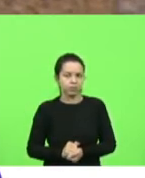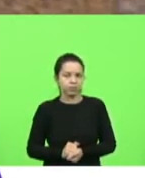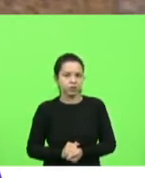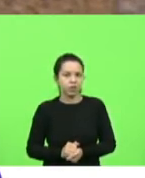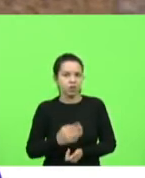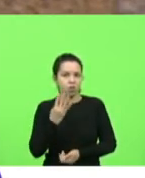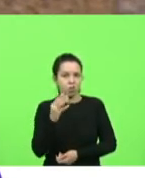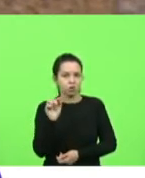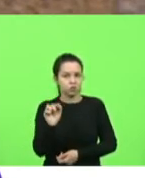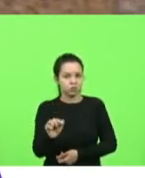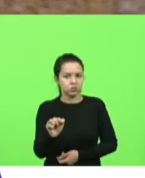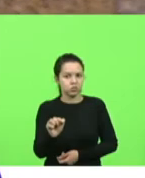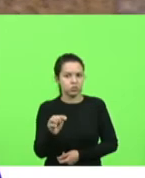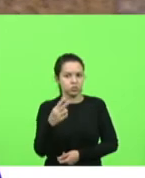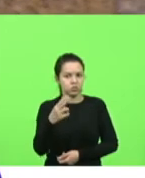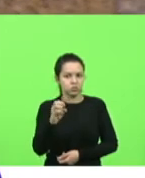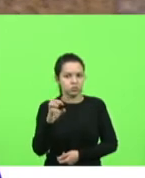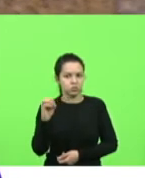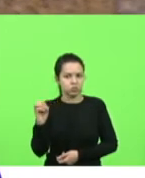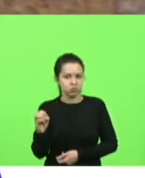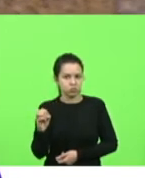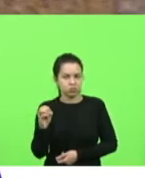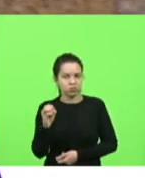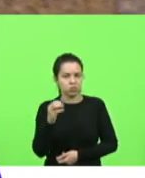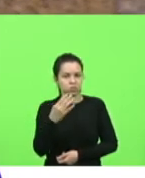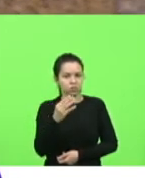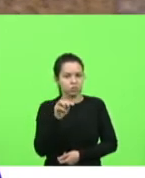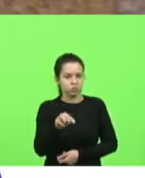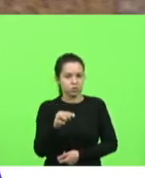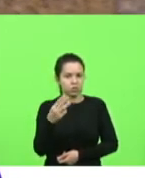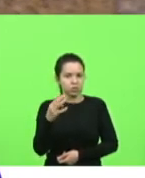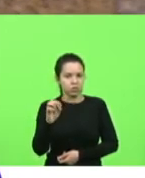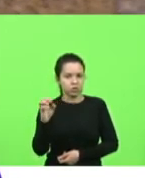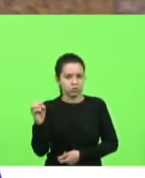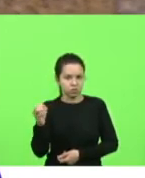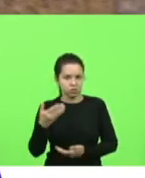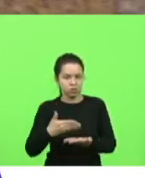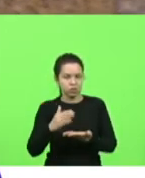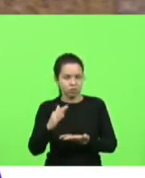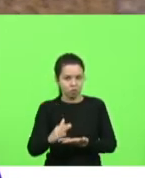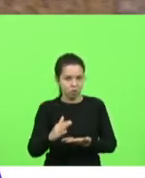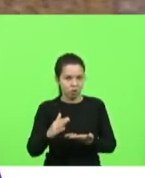.500 4.300 fora dessa região